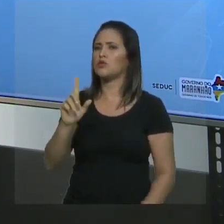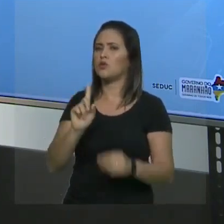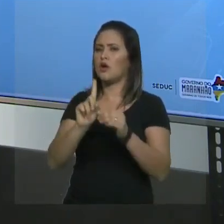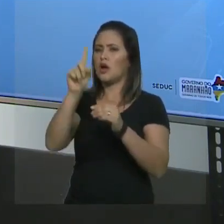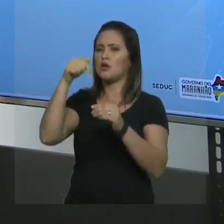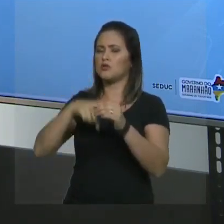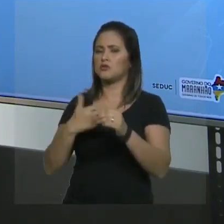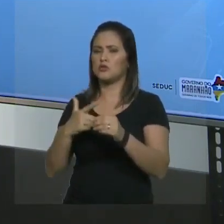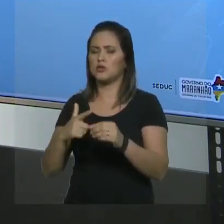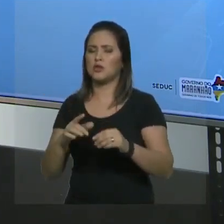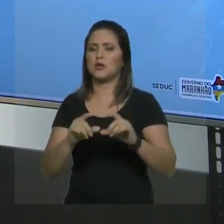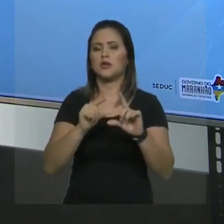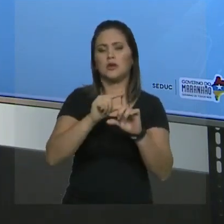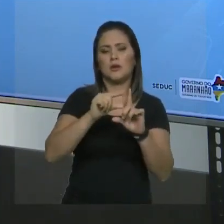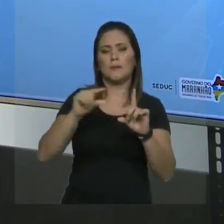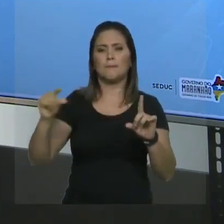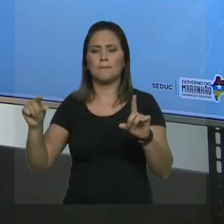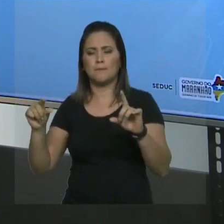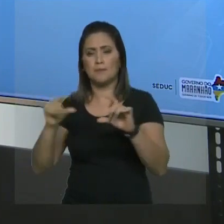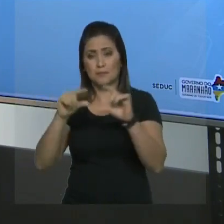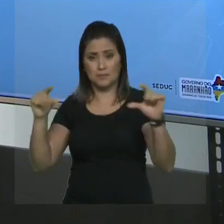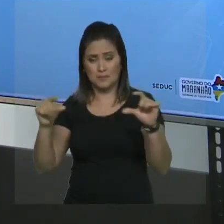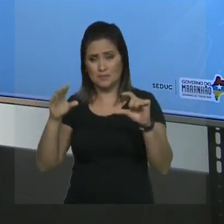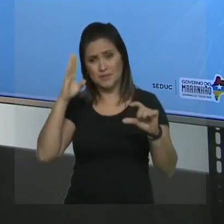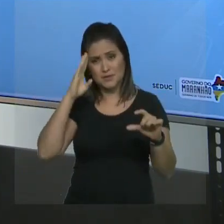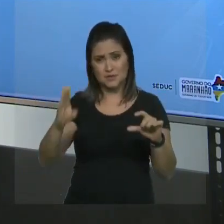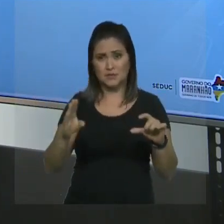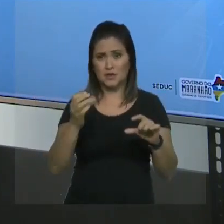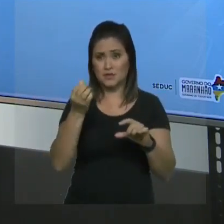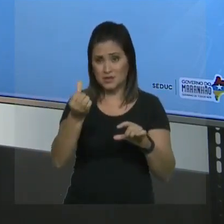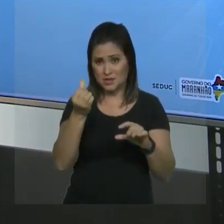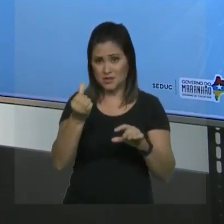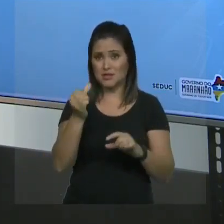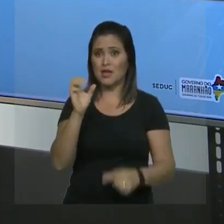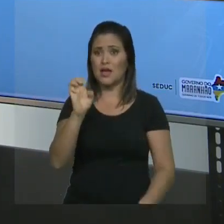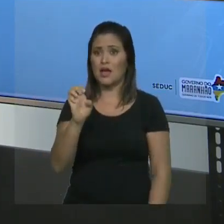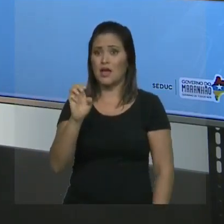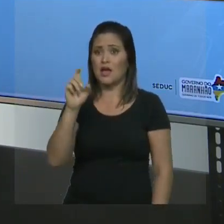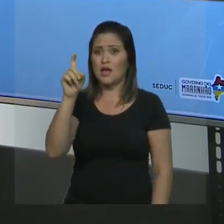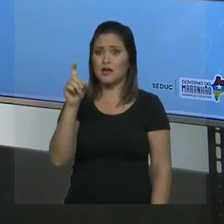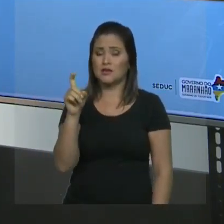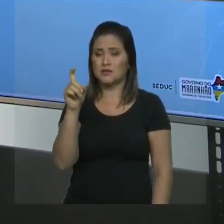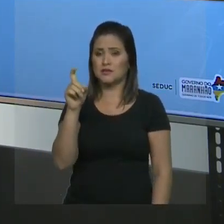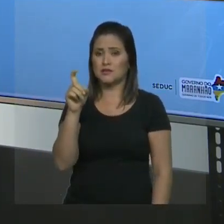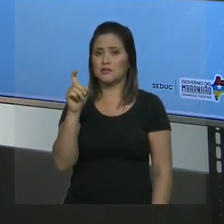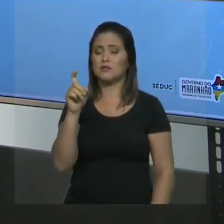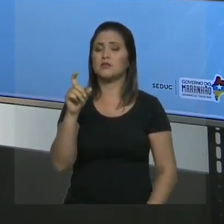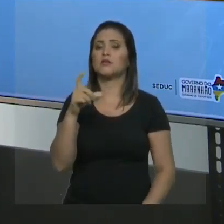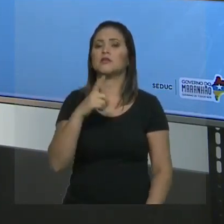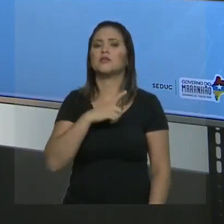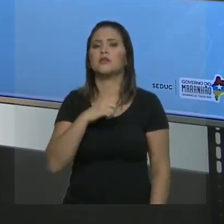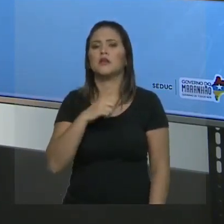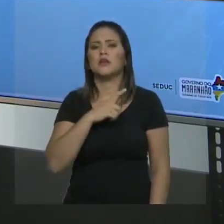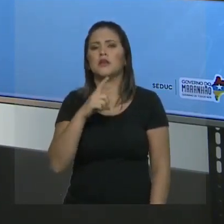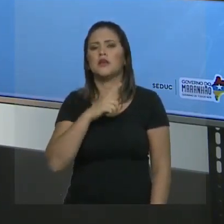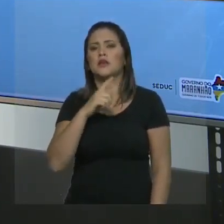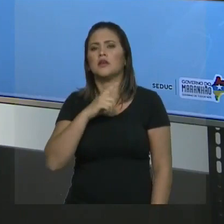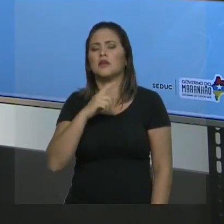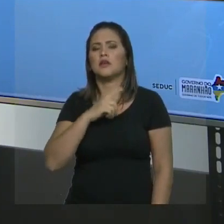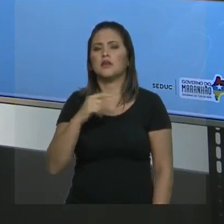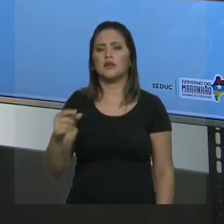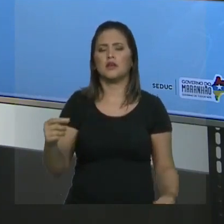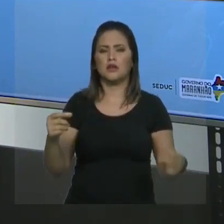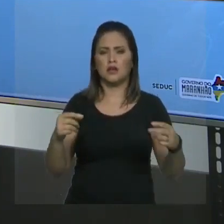3, 4, 5, 6, X. Tem uma dupla em, mais O. E a dupla no carbono 2.